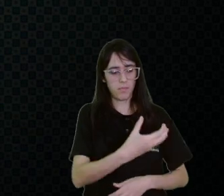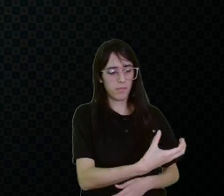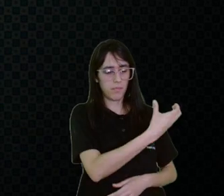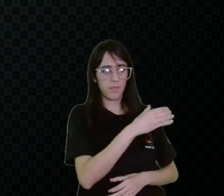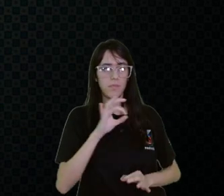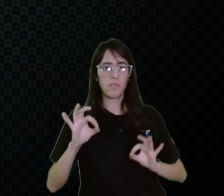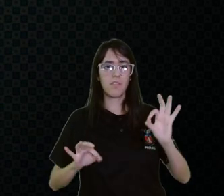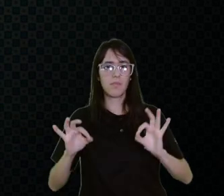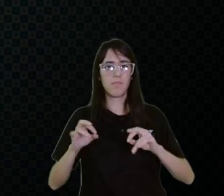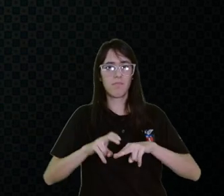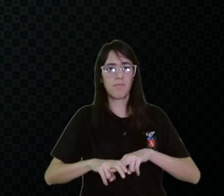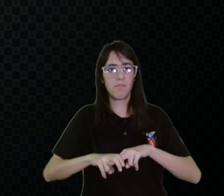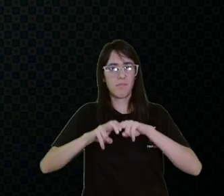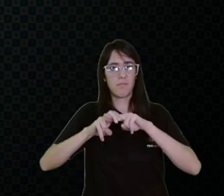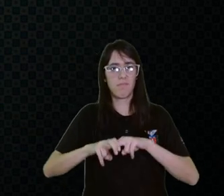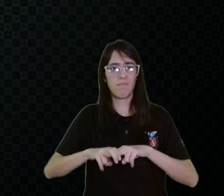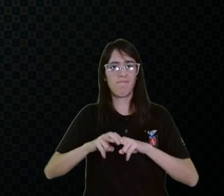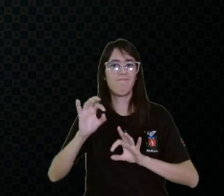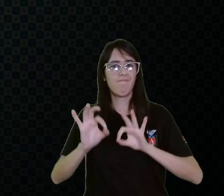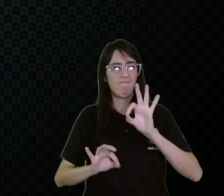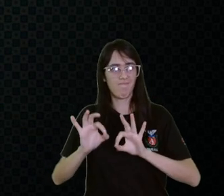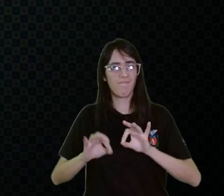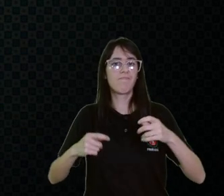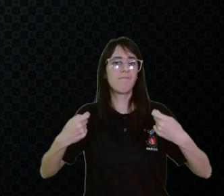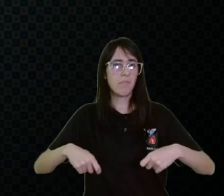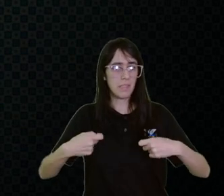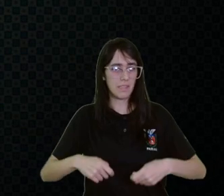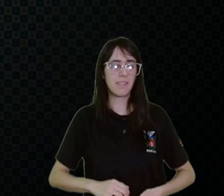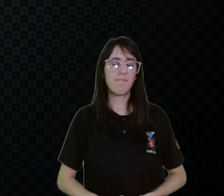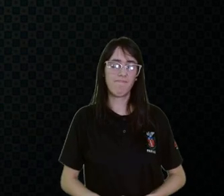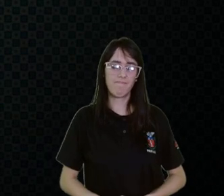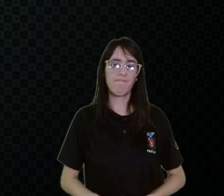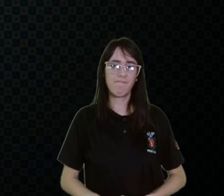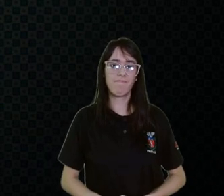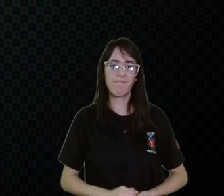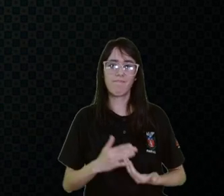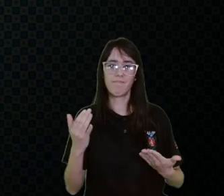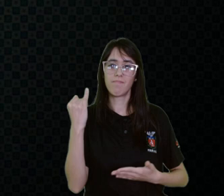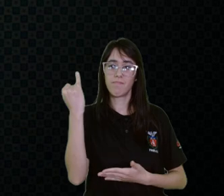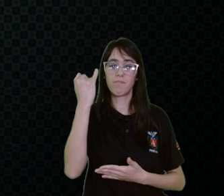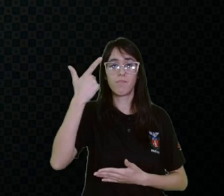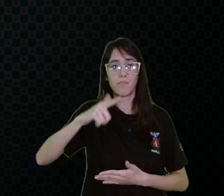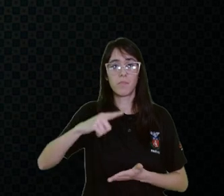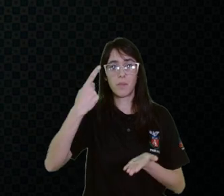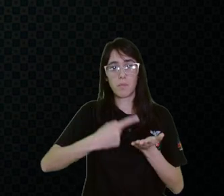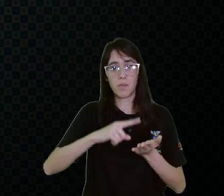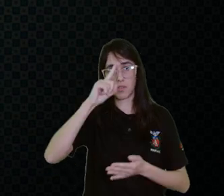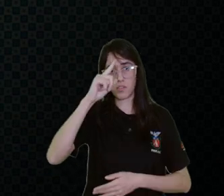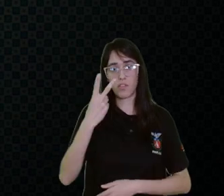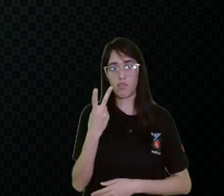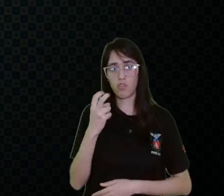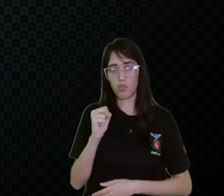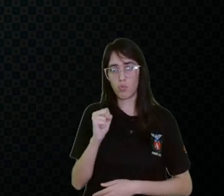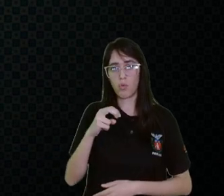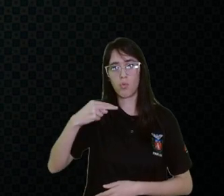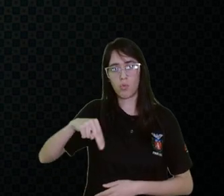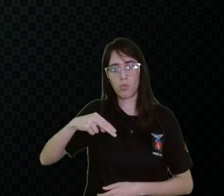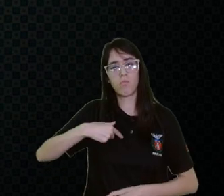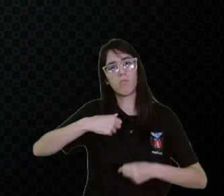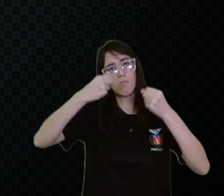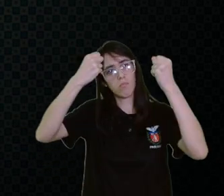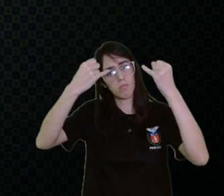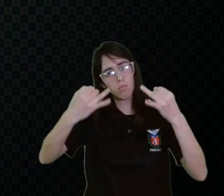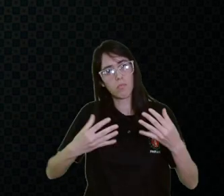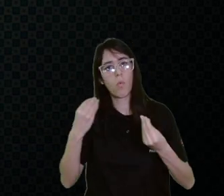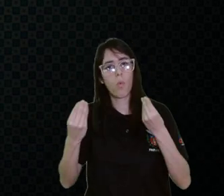altura desse estudante. Então, a gente tem um encontro marcado aí no dia 28, vamos falar dessas contribuições